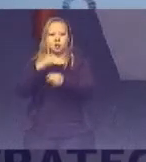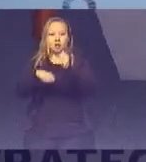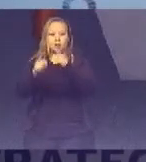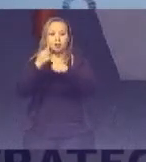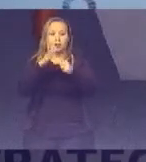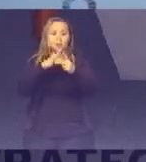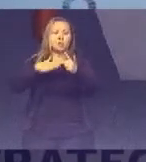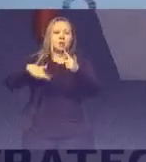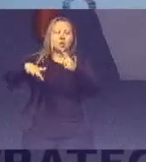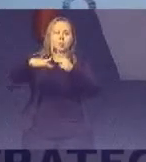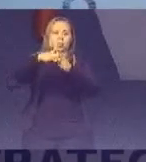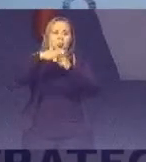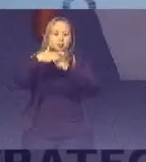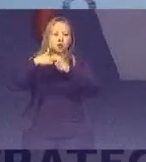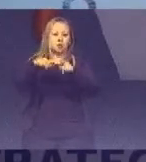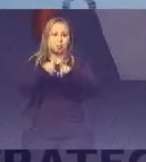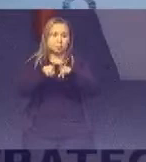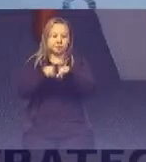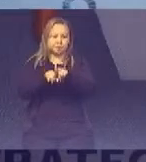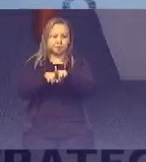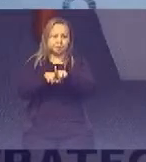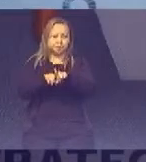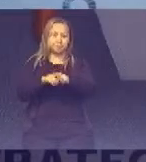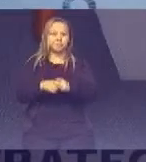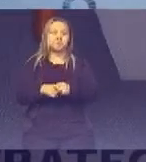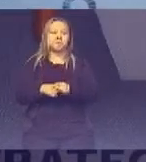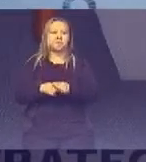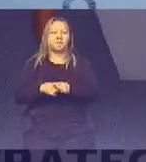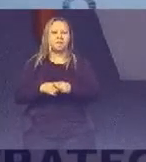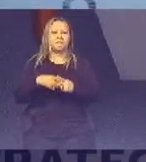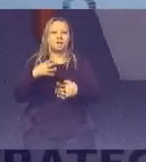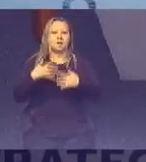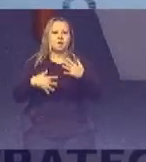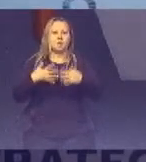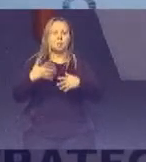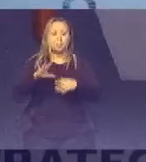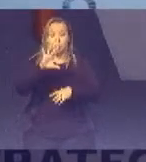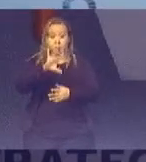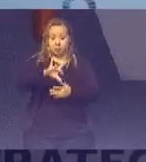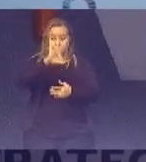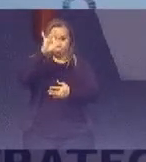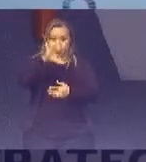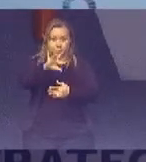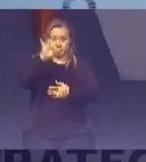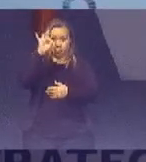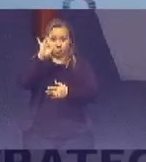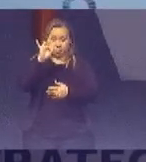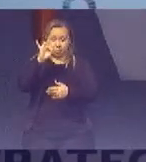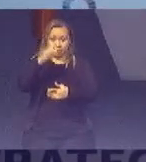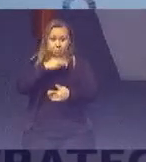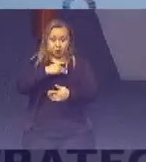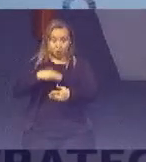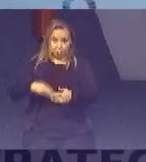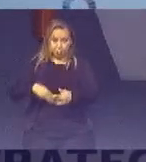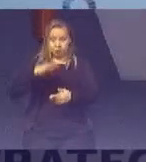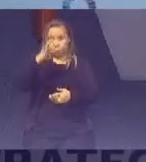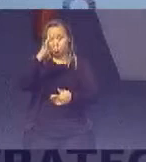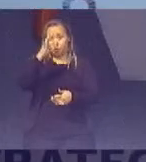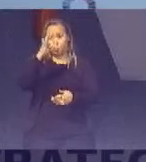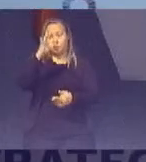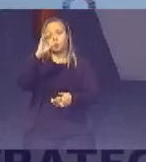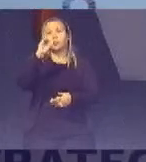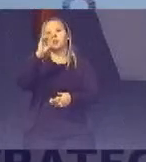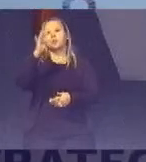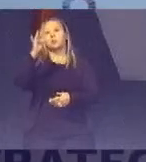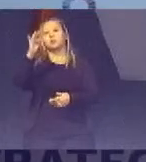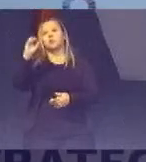E sociais De alta complexidade E nós Elegemos Nisso Toffle A doutora Raquel Eu participo Como